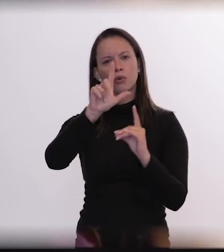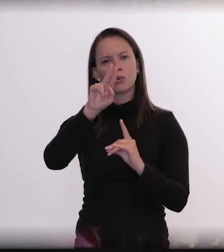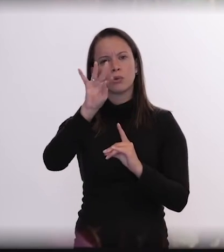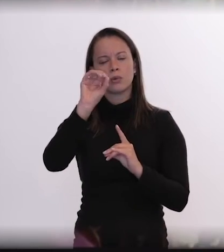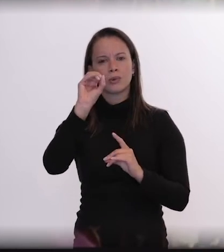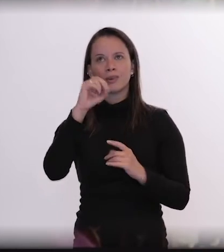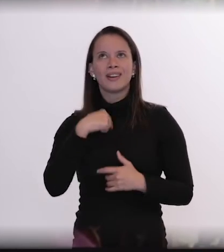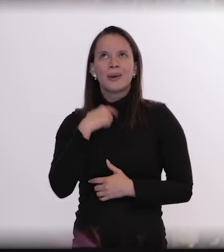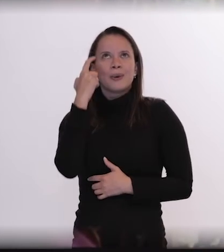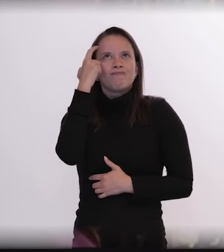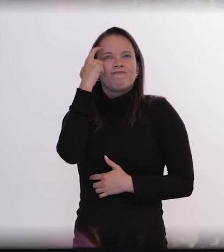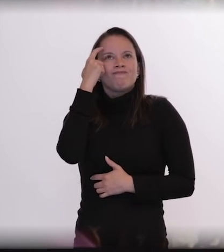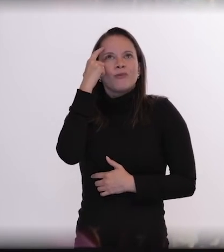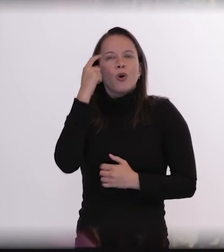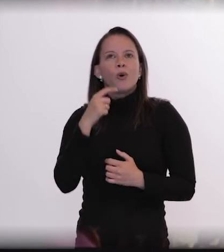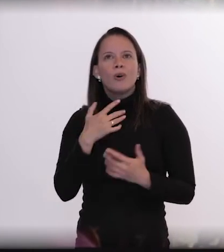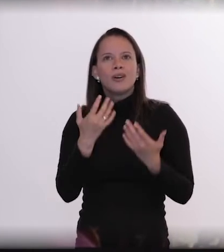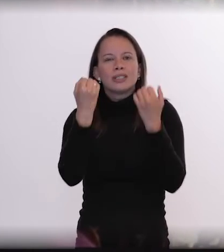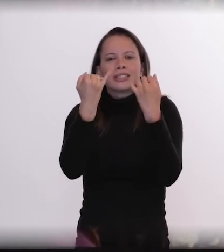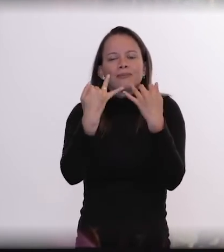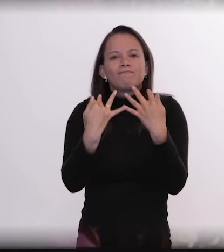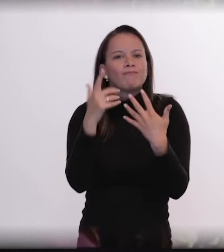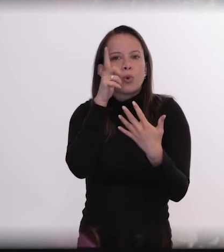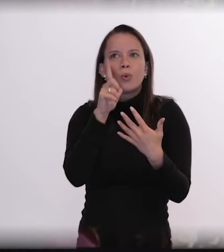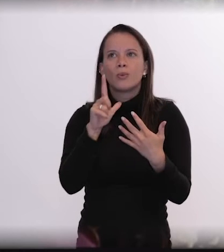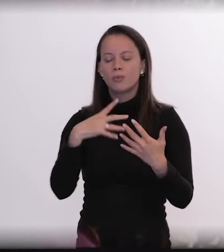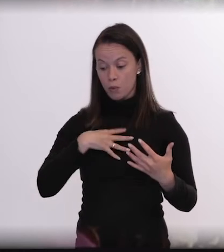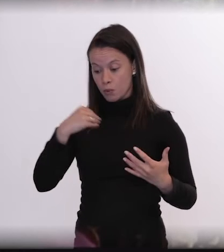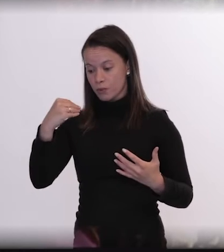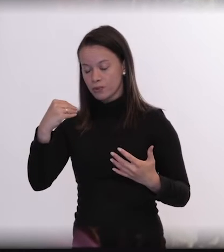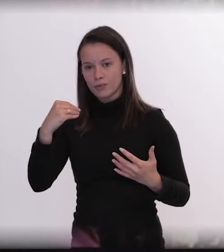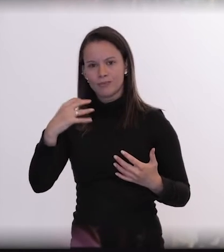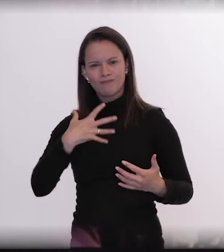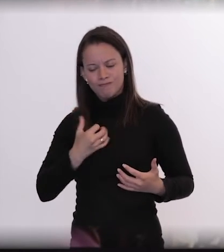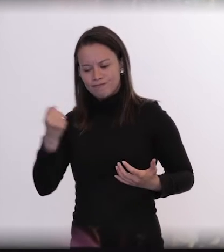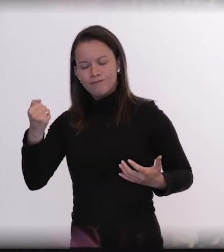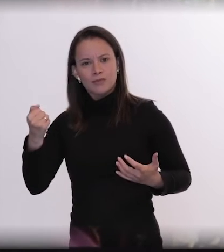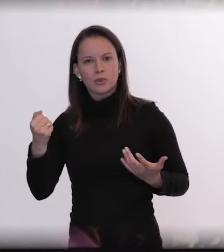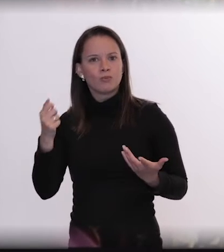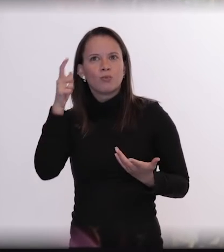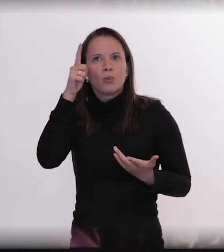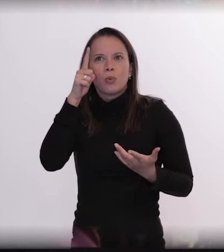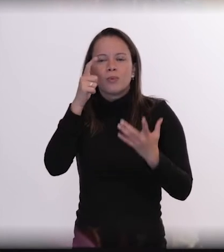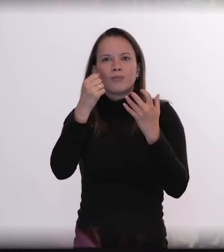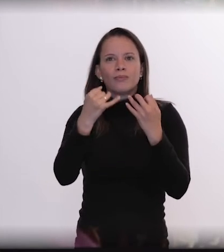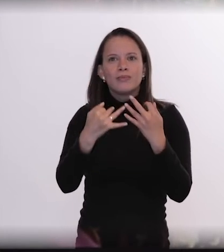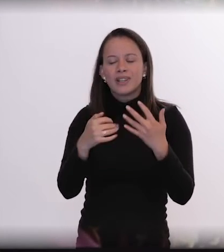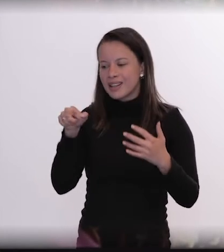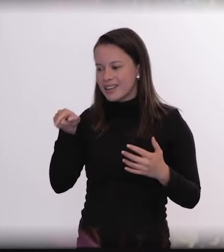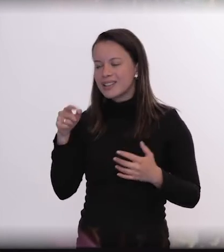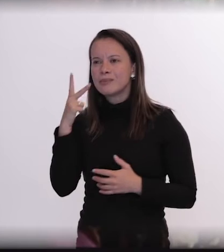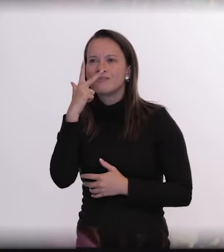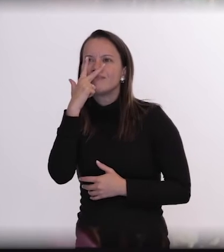eu não alcanço a dor de perder um filho dessa maneira um filho que acha que não pode